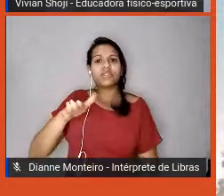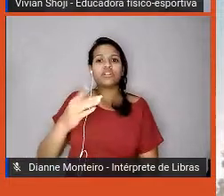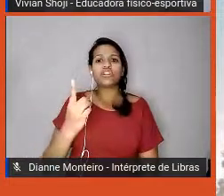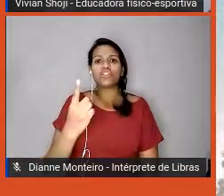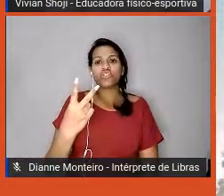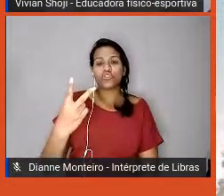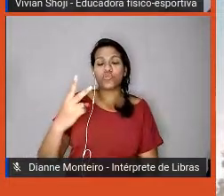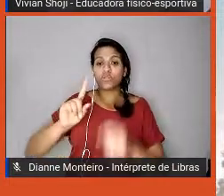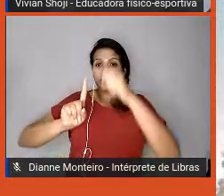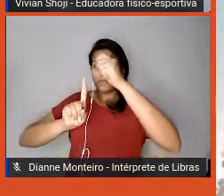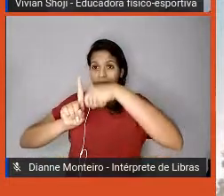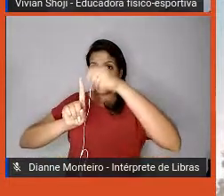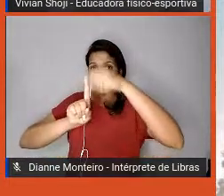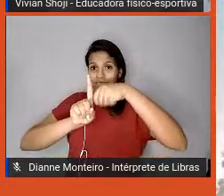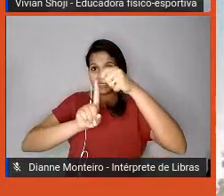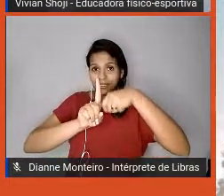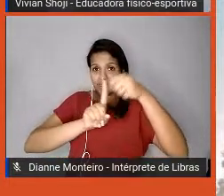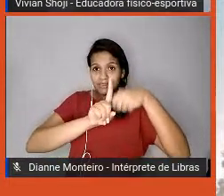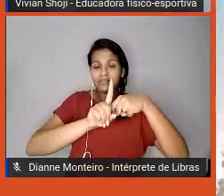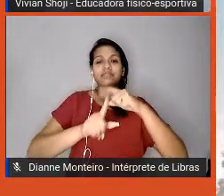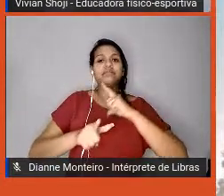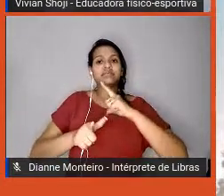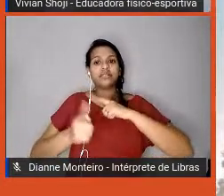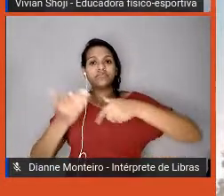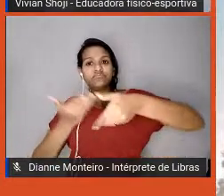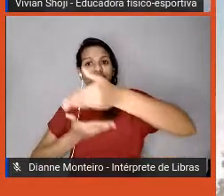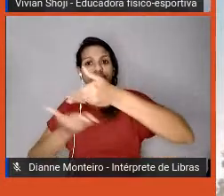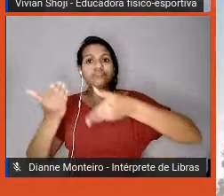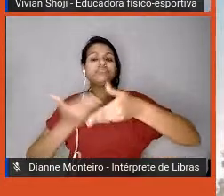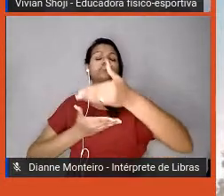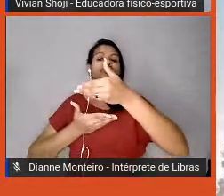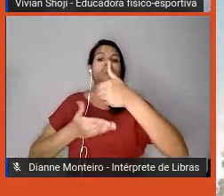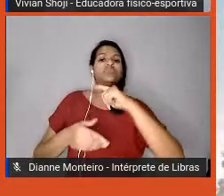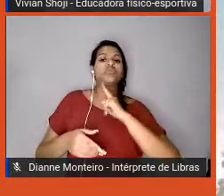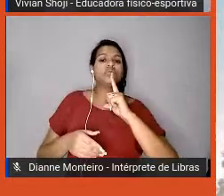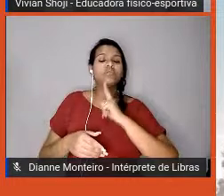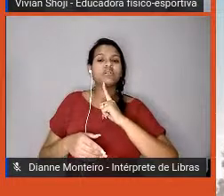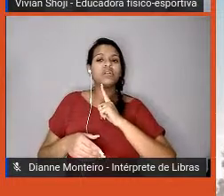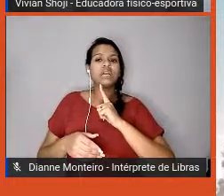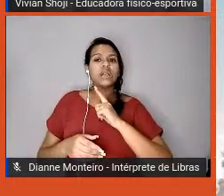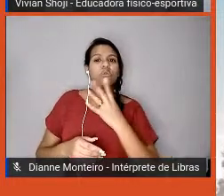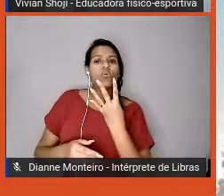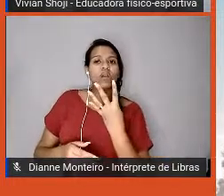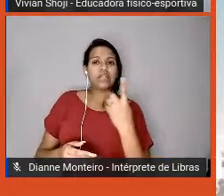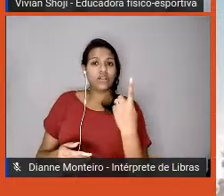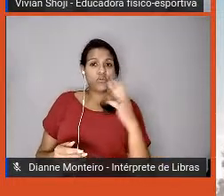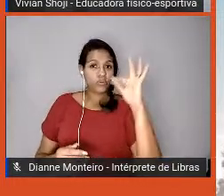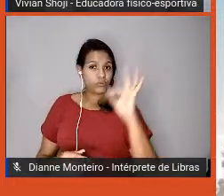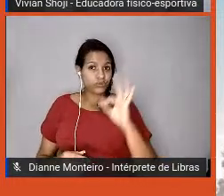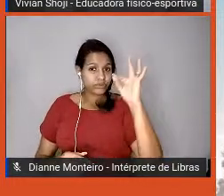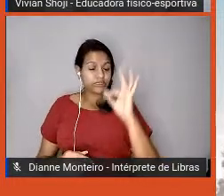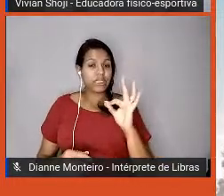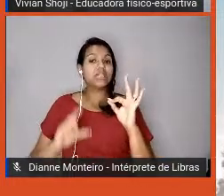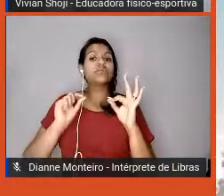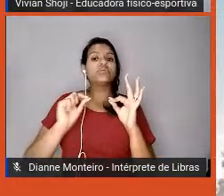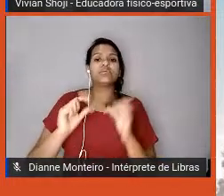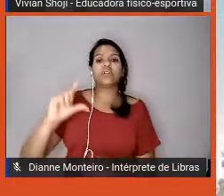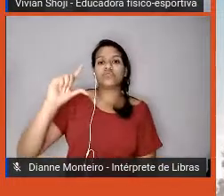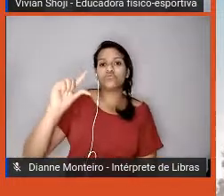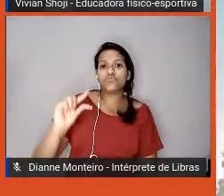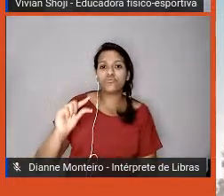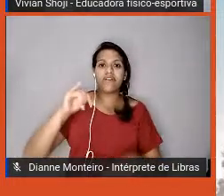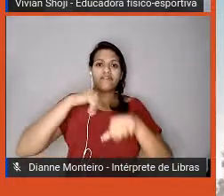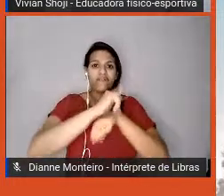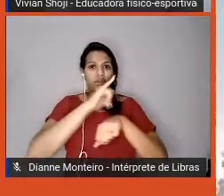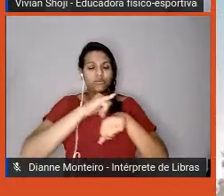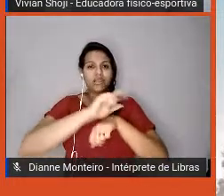para o colaborador, percebe-se 41% menos faltas e atrasos, 65%